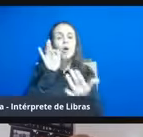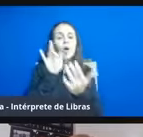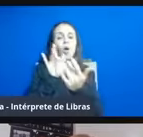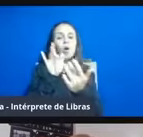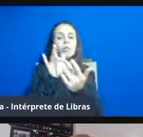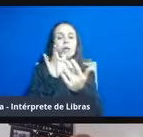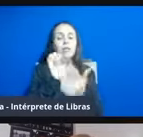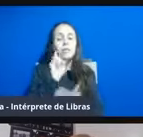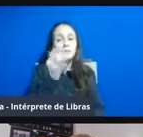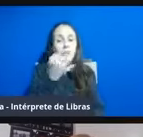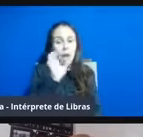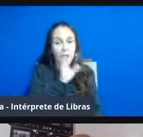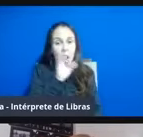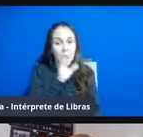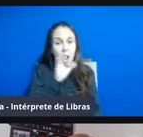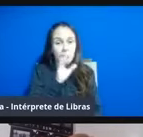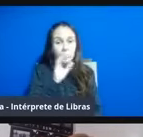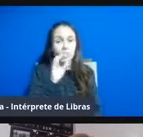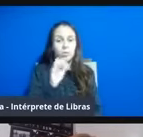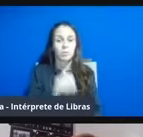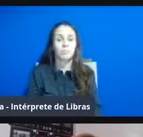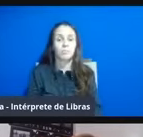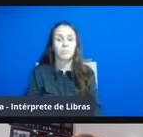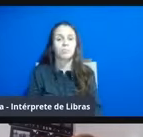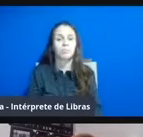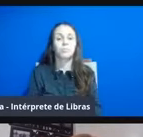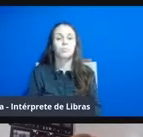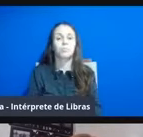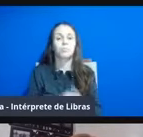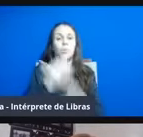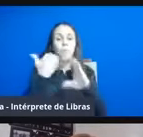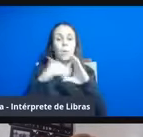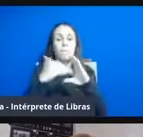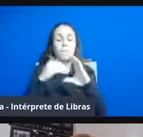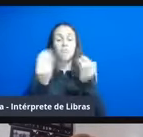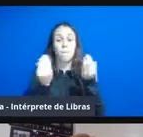passar rapidamente agora, e depois a gente inclui lá também junto com o livro.